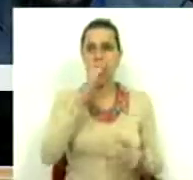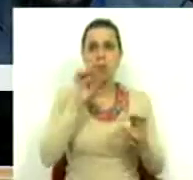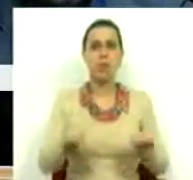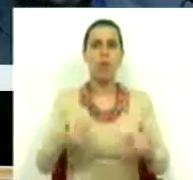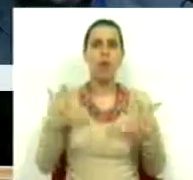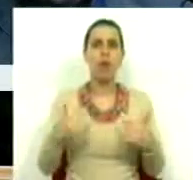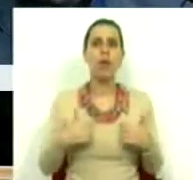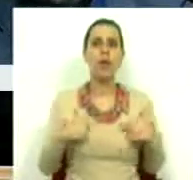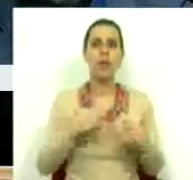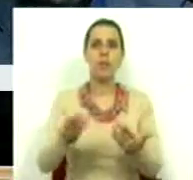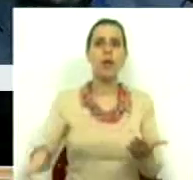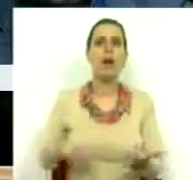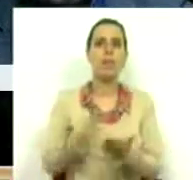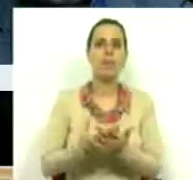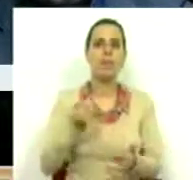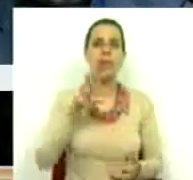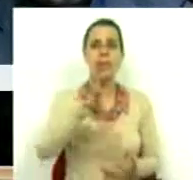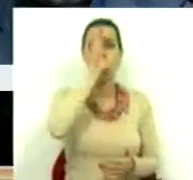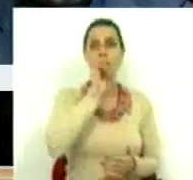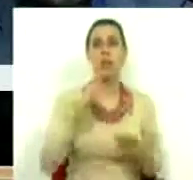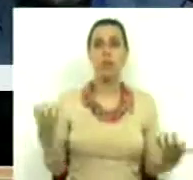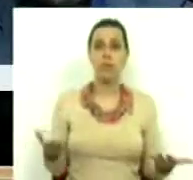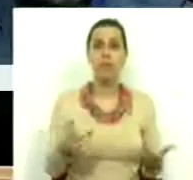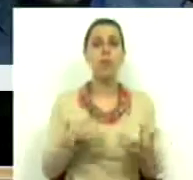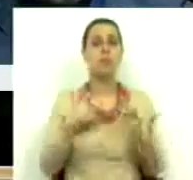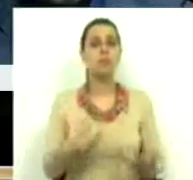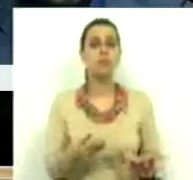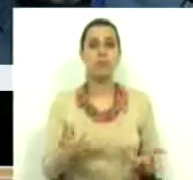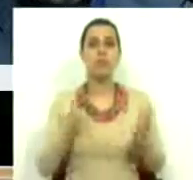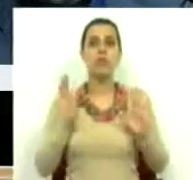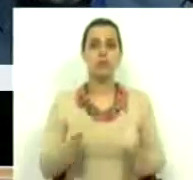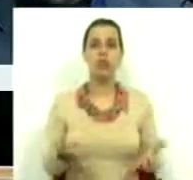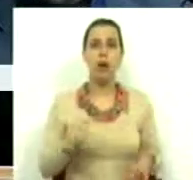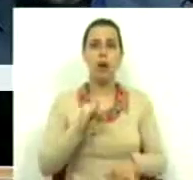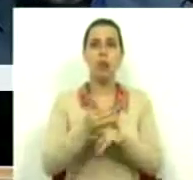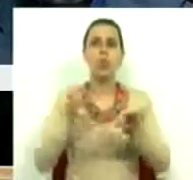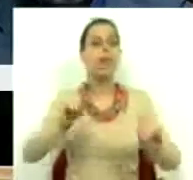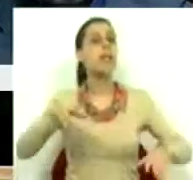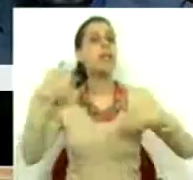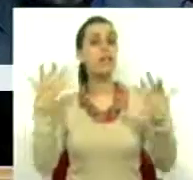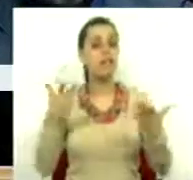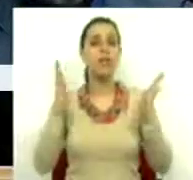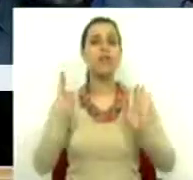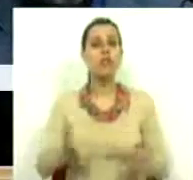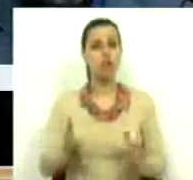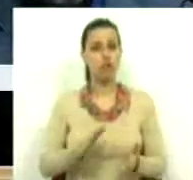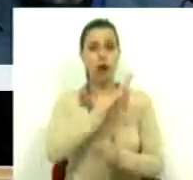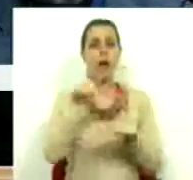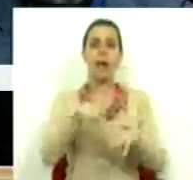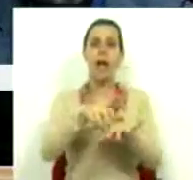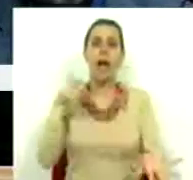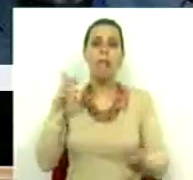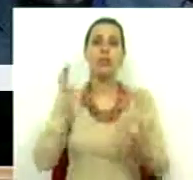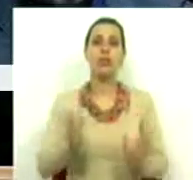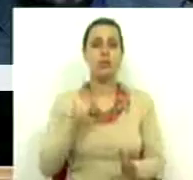iniciativa que nós próprios apresentámos na anterior legislatura e que ao presente já tem outras iniciativas legislativas entradas aqui na